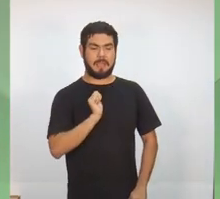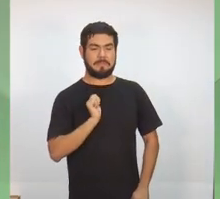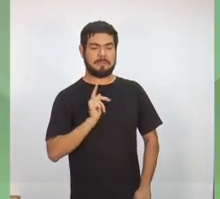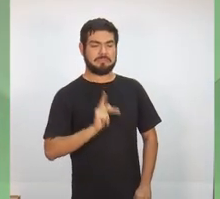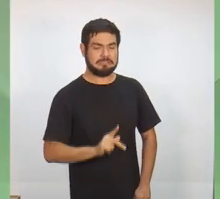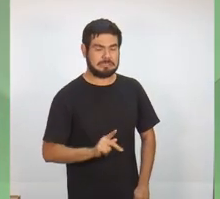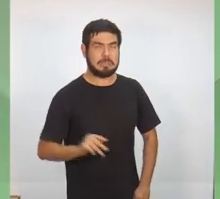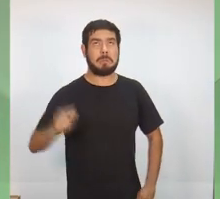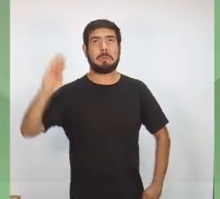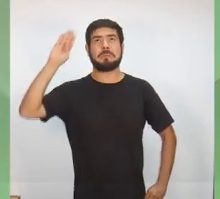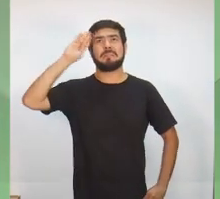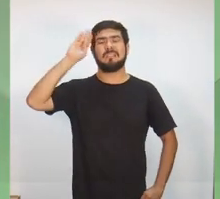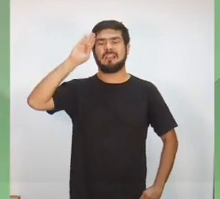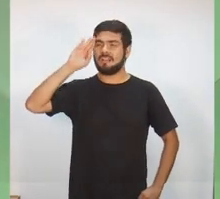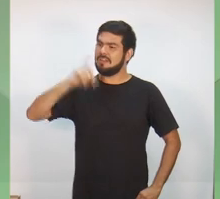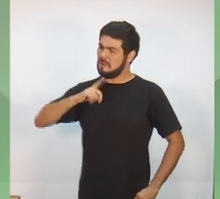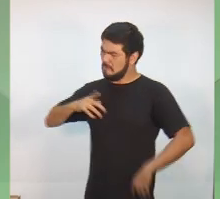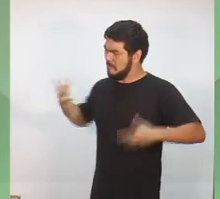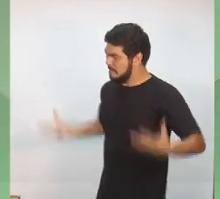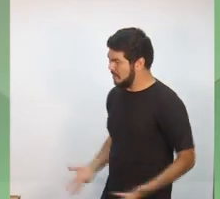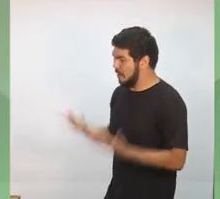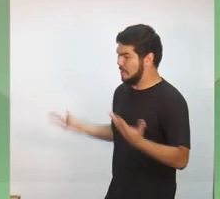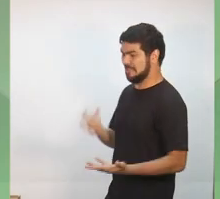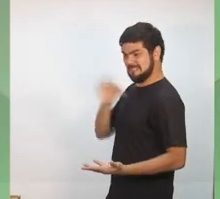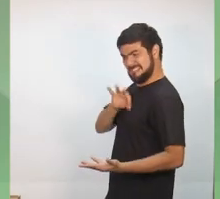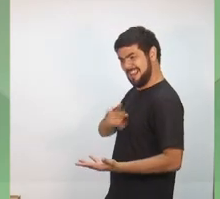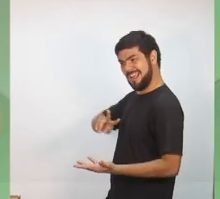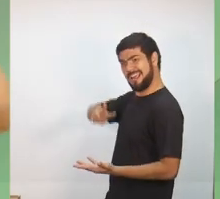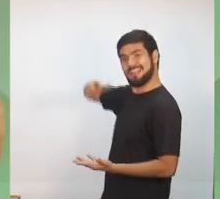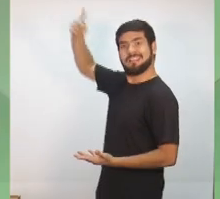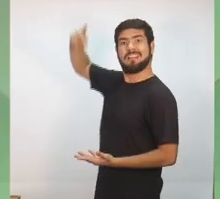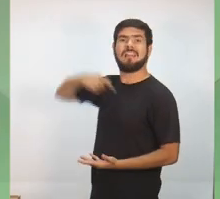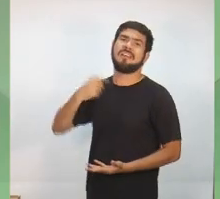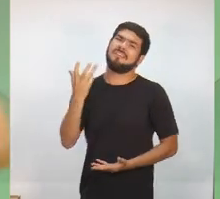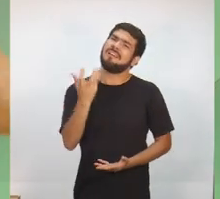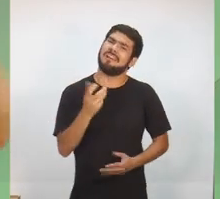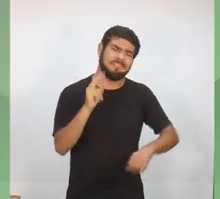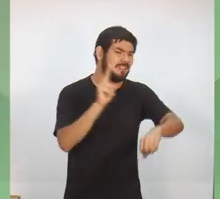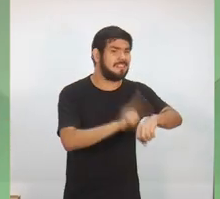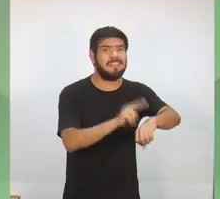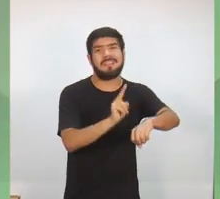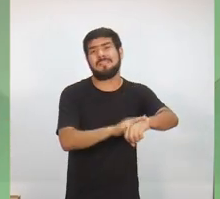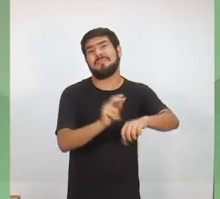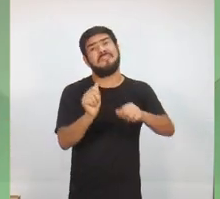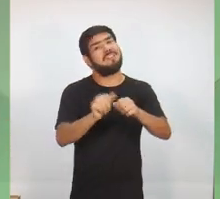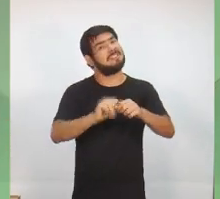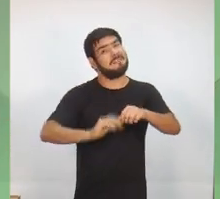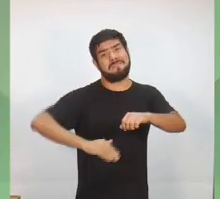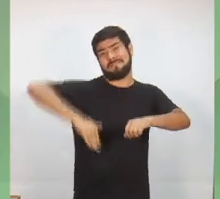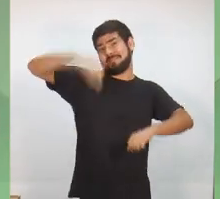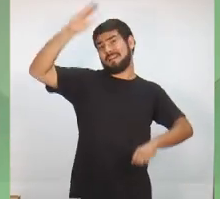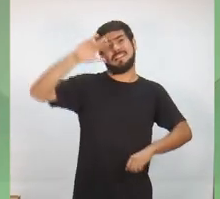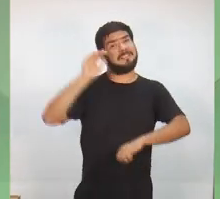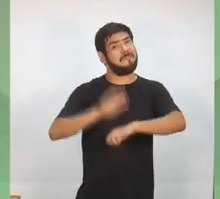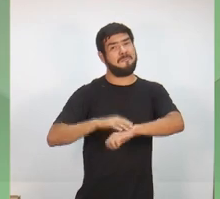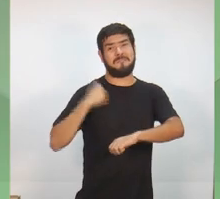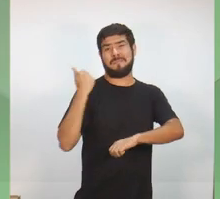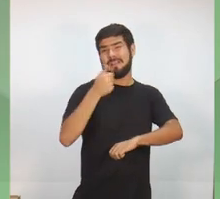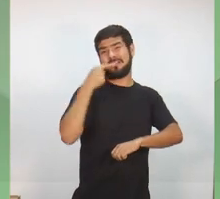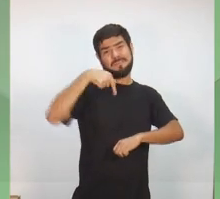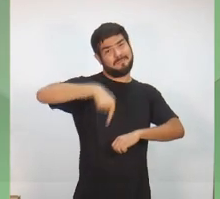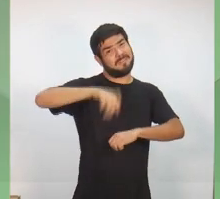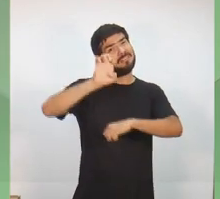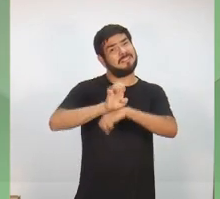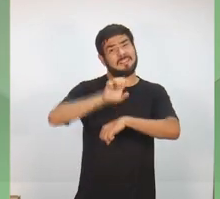a maior promoção da história da polícia militar na minha administração. Eu quero ter tempo para poder fazer mais e melhor pelo